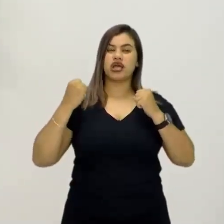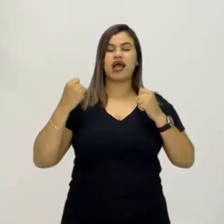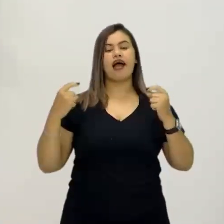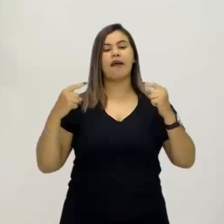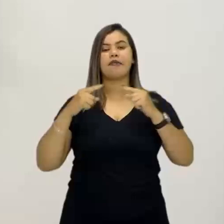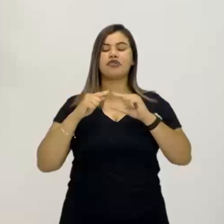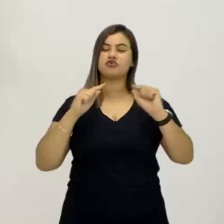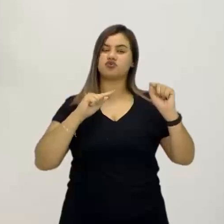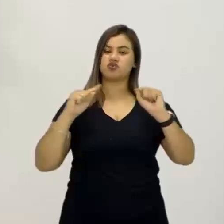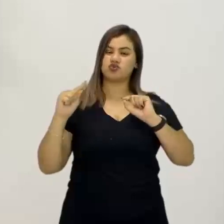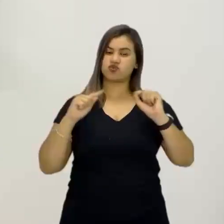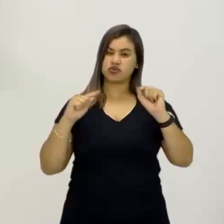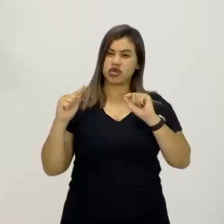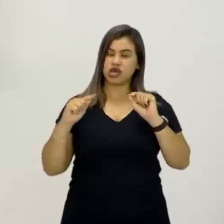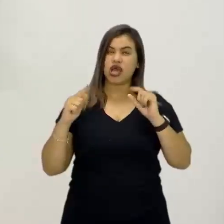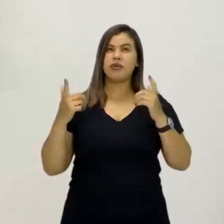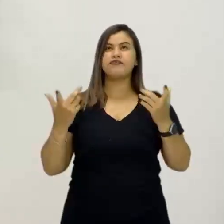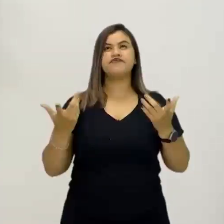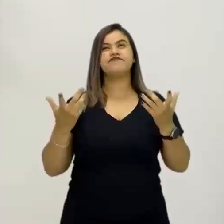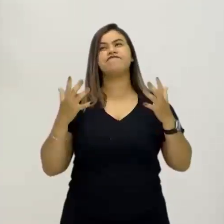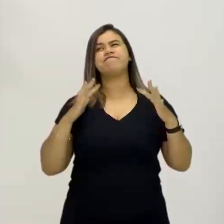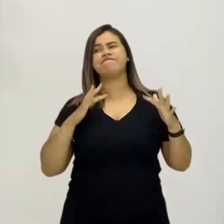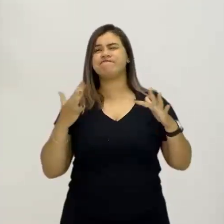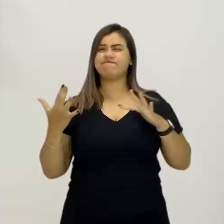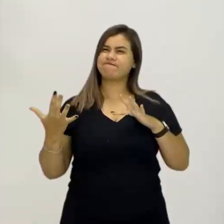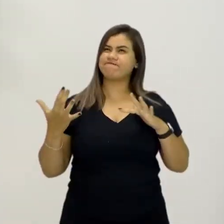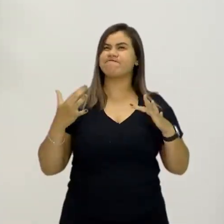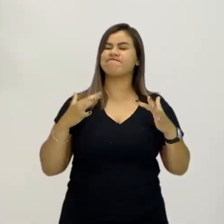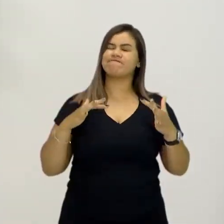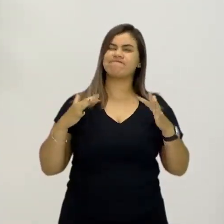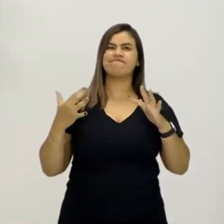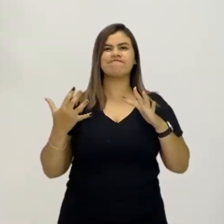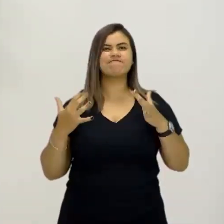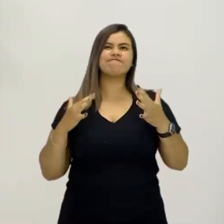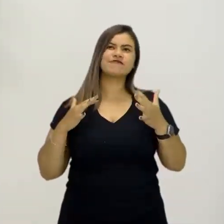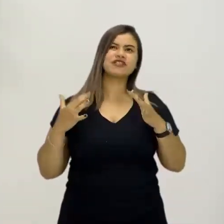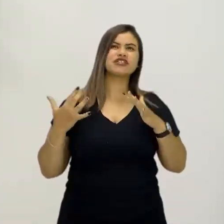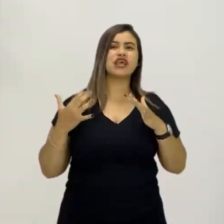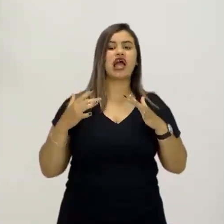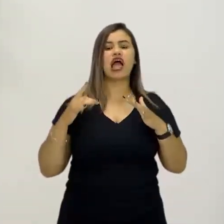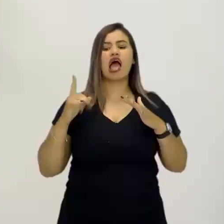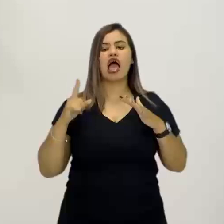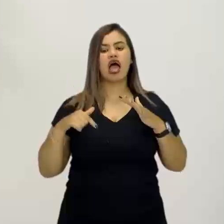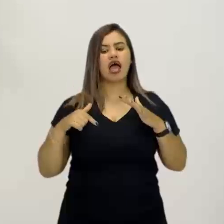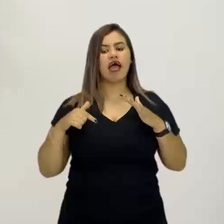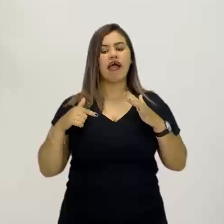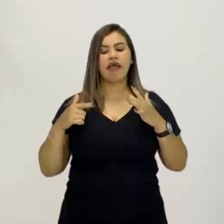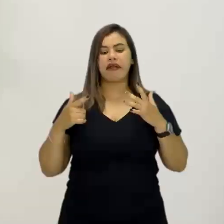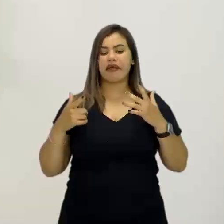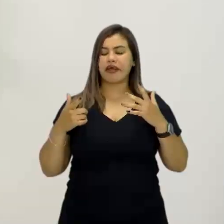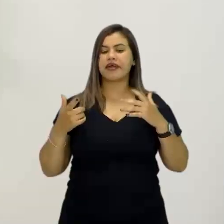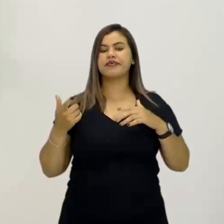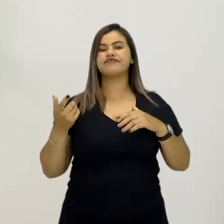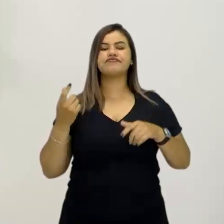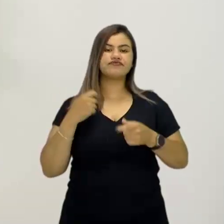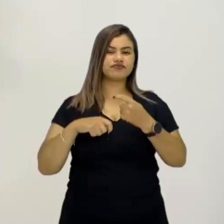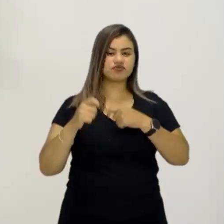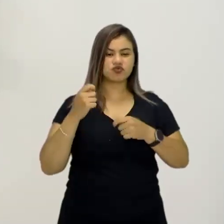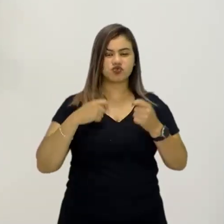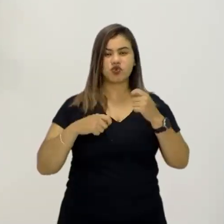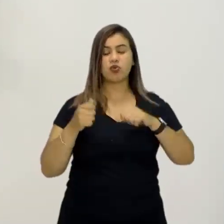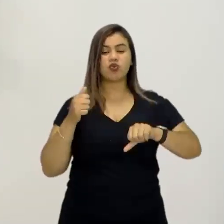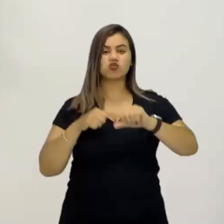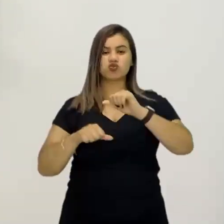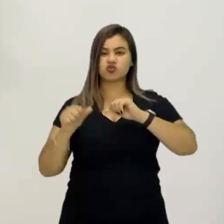modo, ele reverte esse poder econômico. Então, por exemplo,